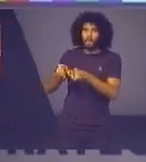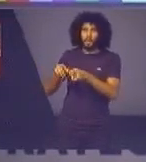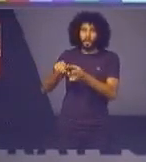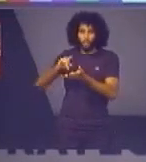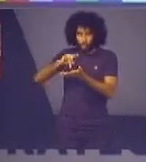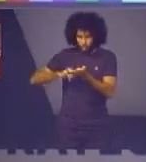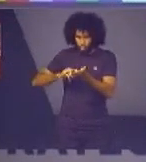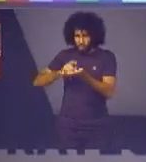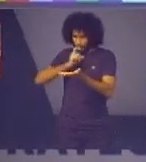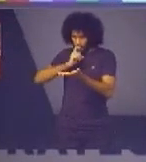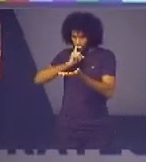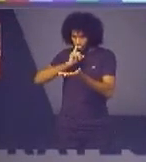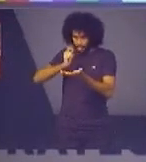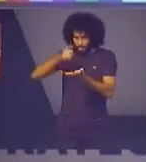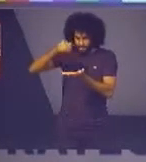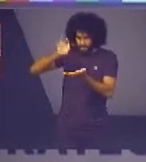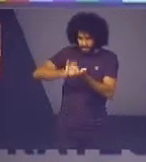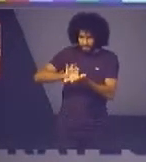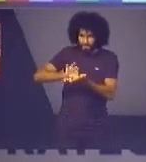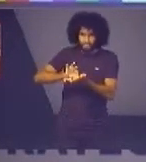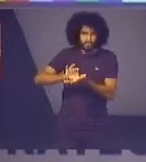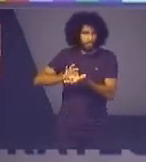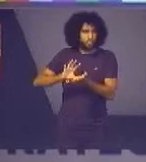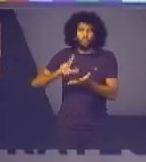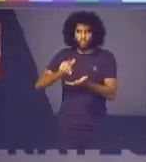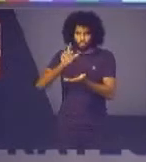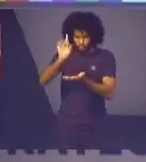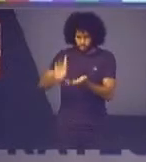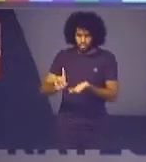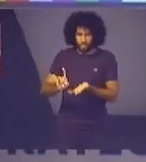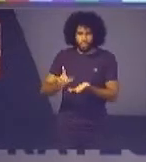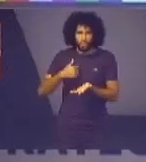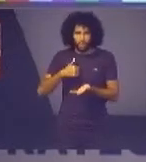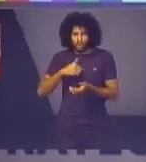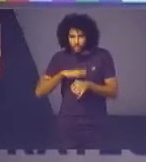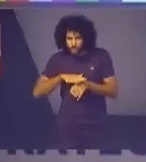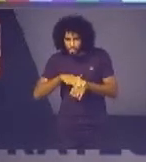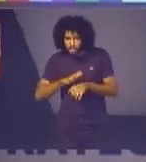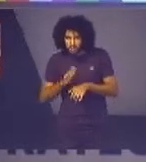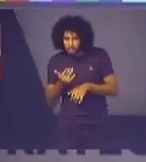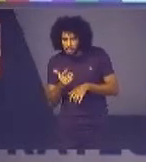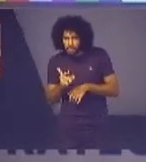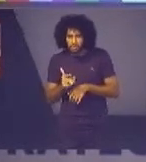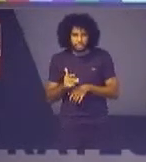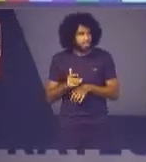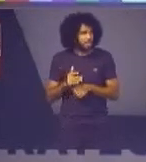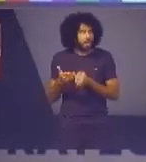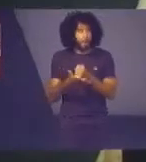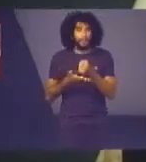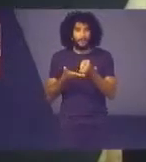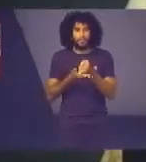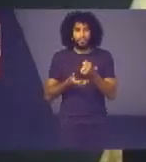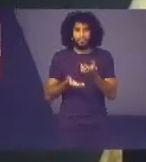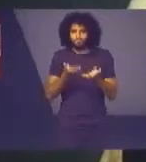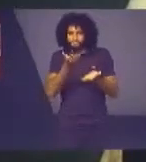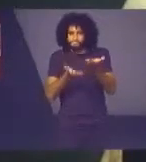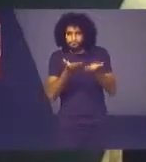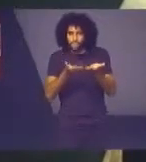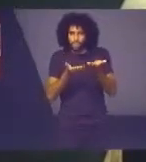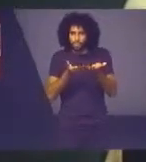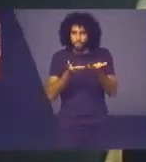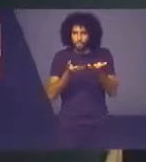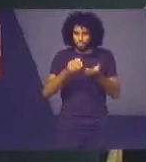enorme de direitos eu tenho baseado no levantamento do próprio CNJ